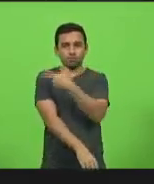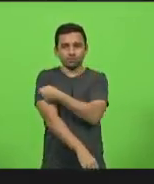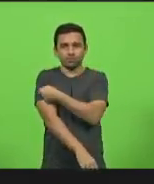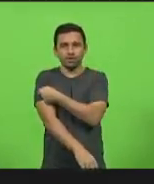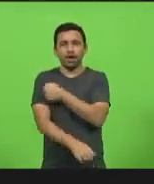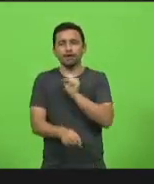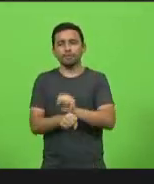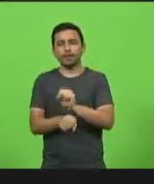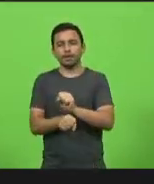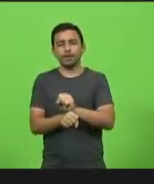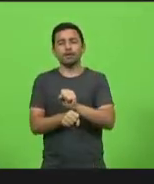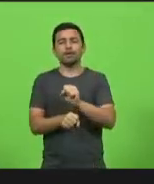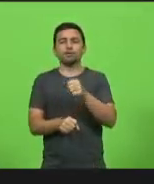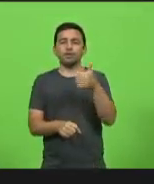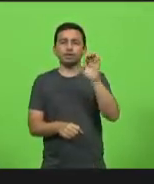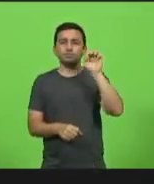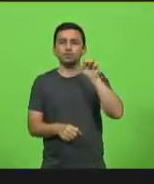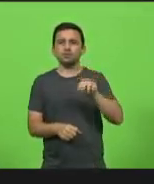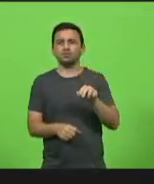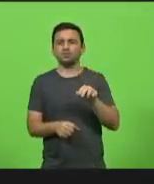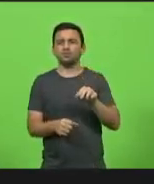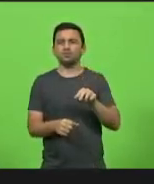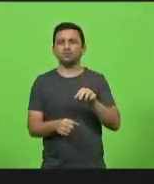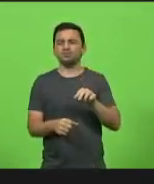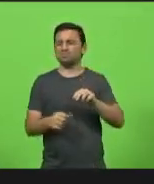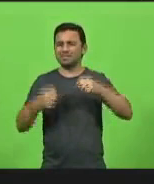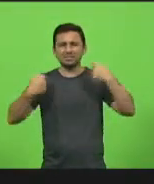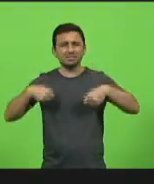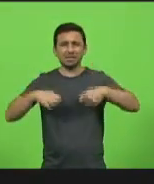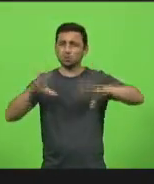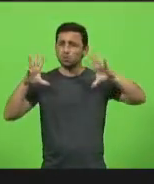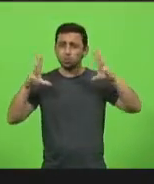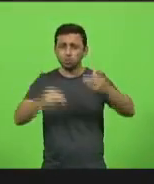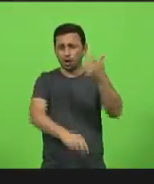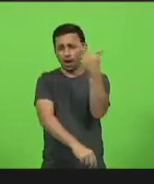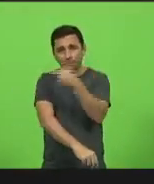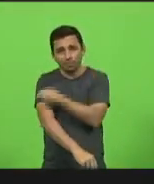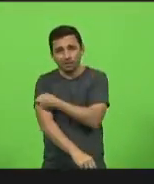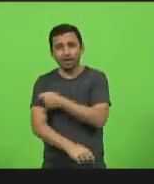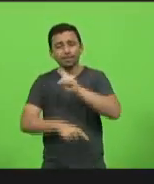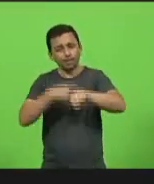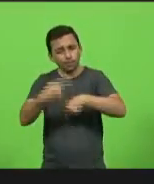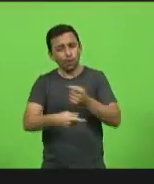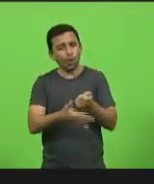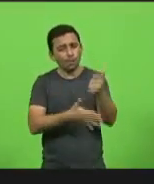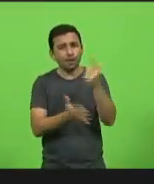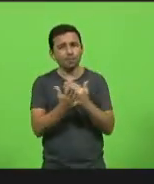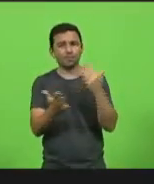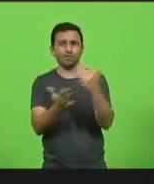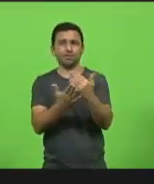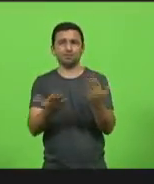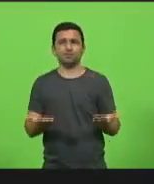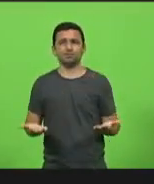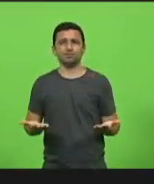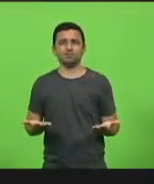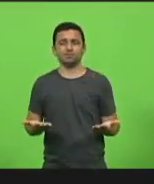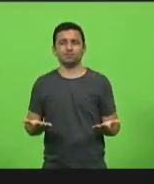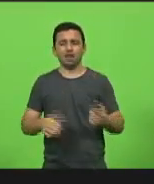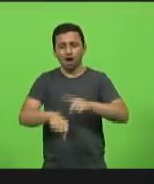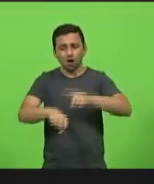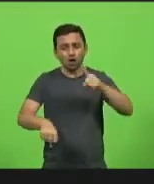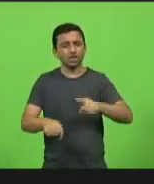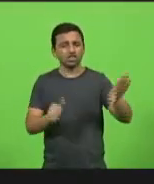a segunda dose, e os 10 mil guardar. Aplica tudo de uma vez e compra mais e depois a segunda dose aplica quando vier.